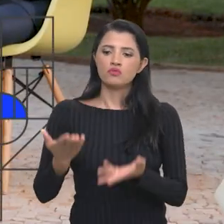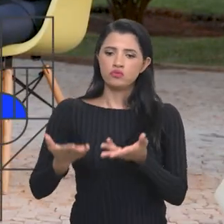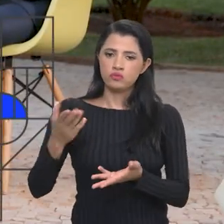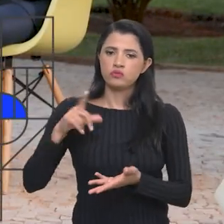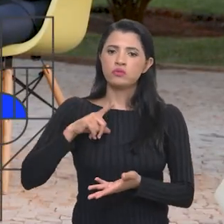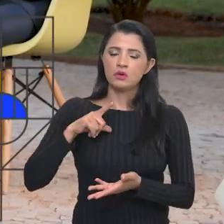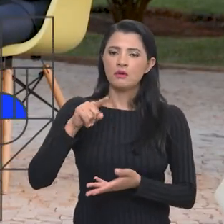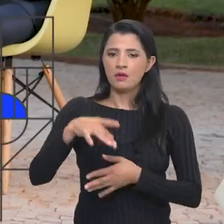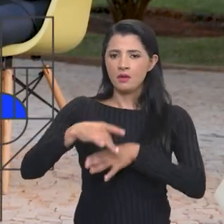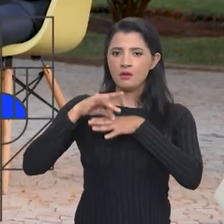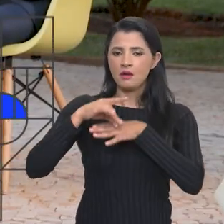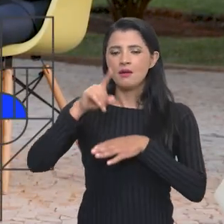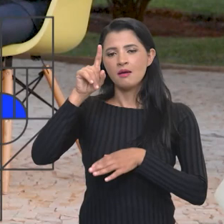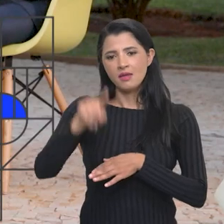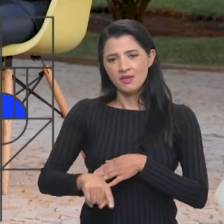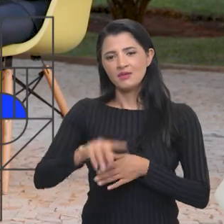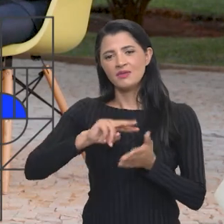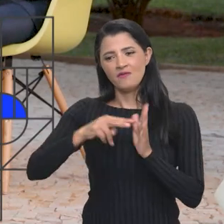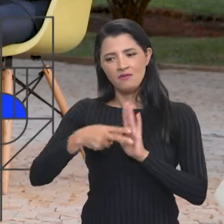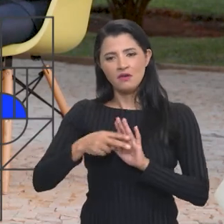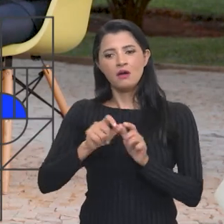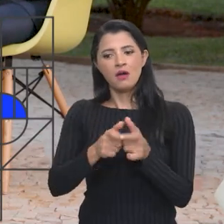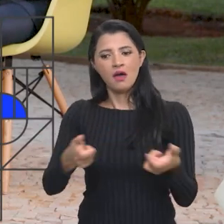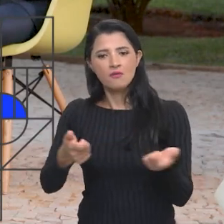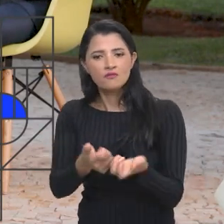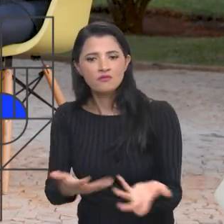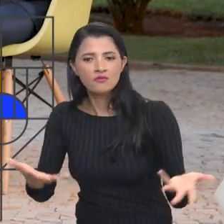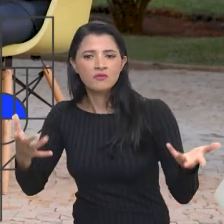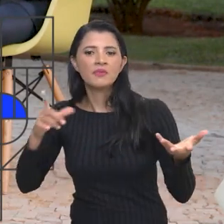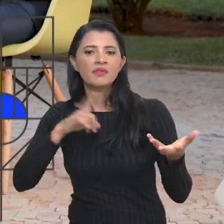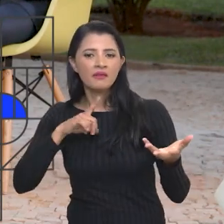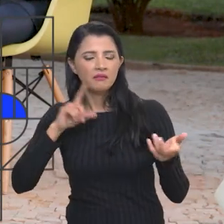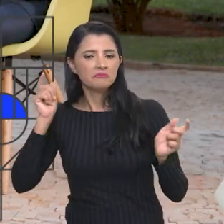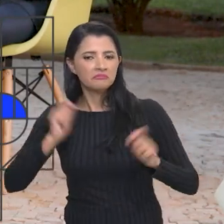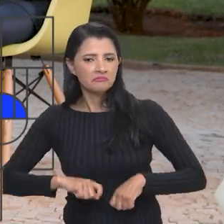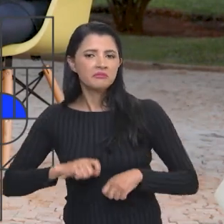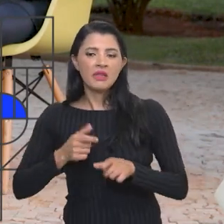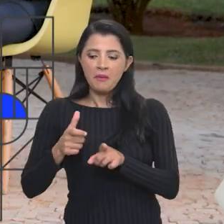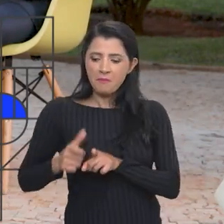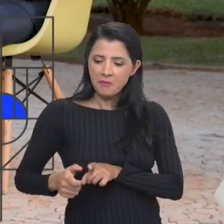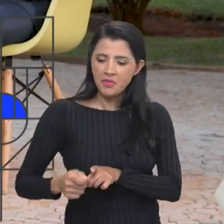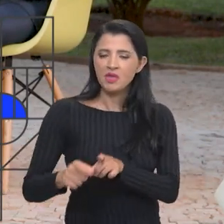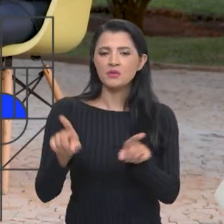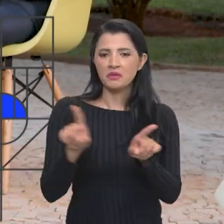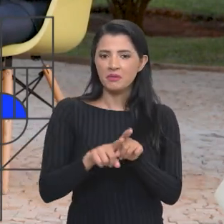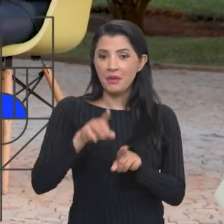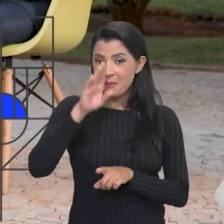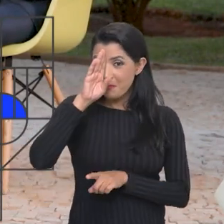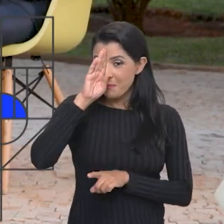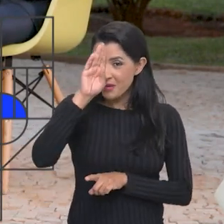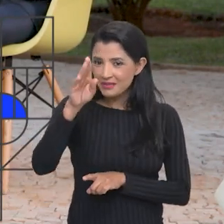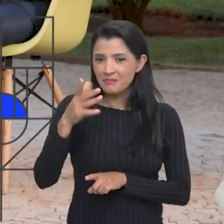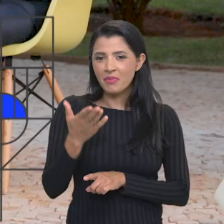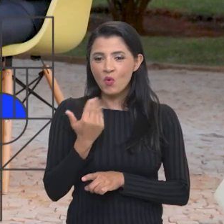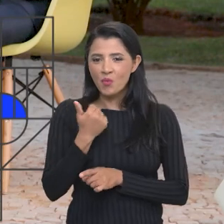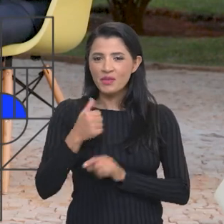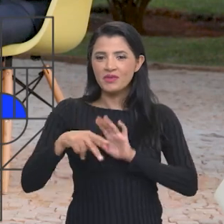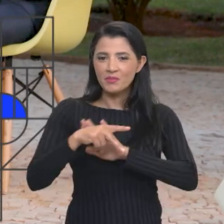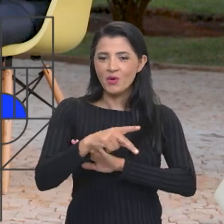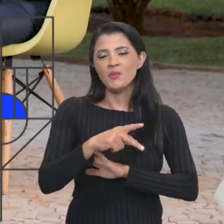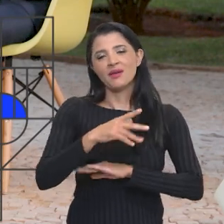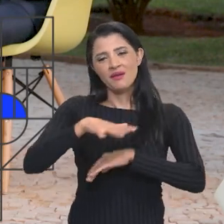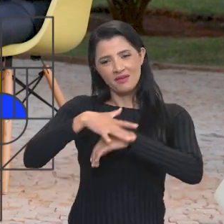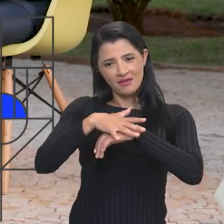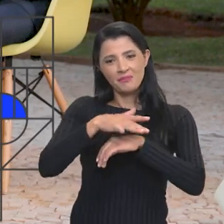milhões de toneladas. Isso quer dizer que é uma maior oferta, tendo o milho em abundância, que é a principal ração